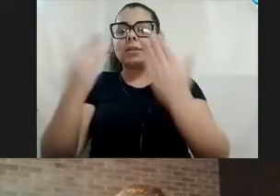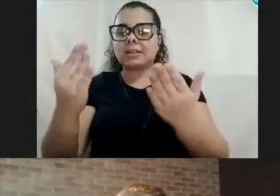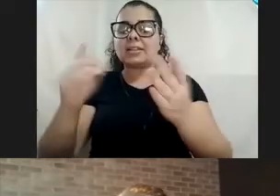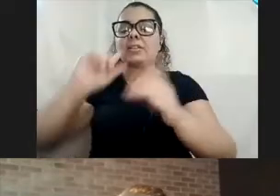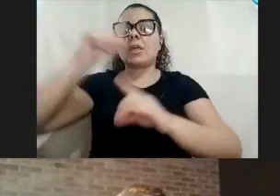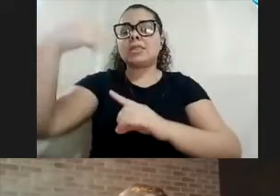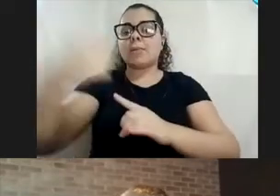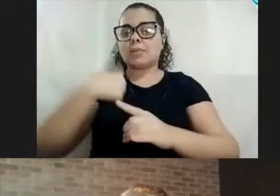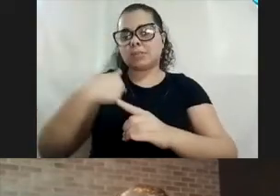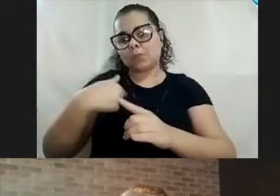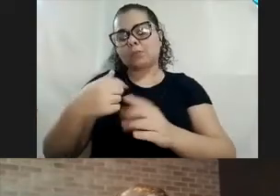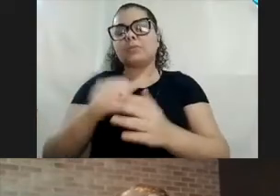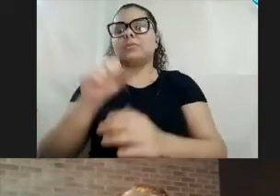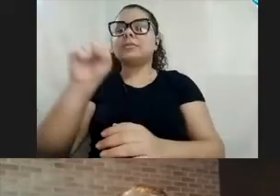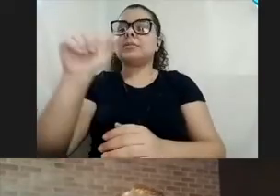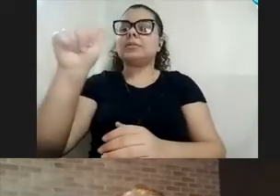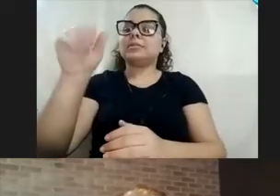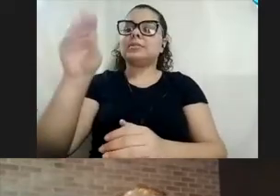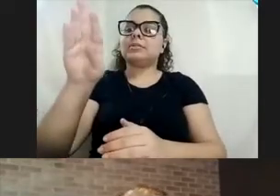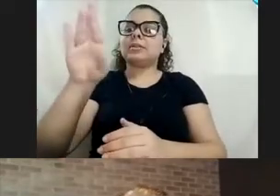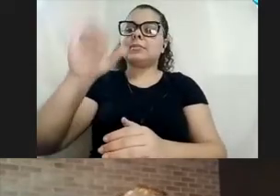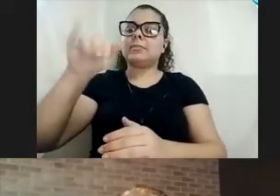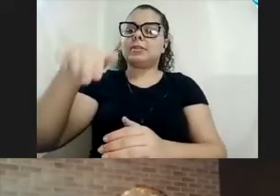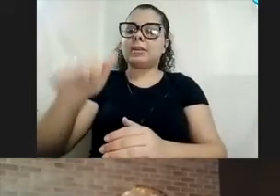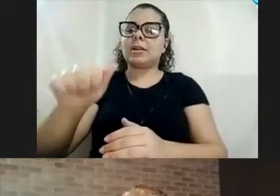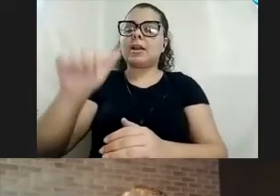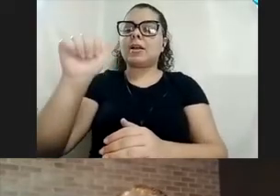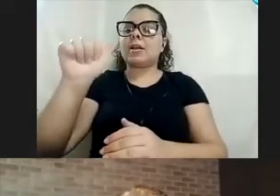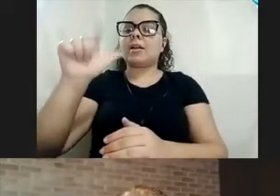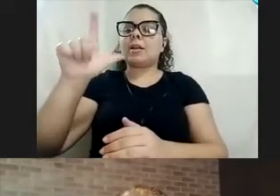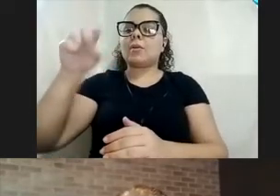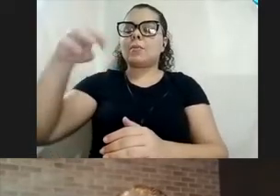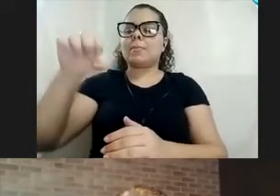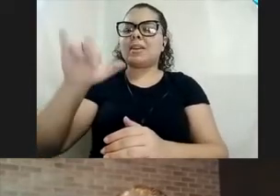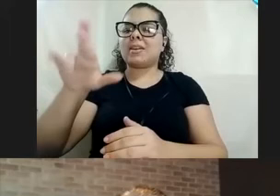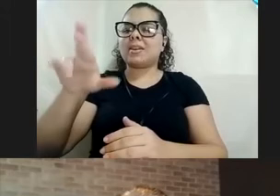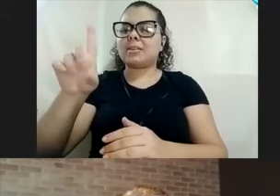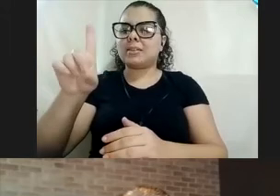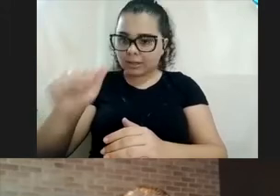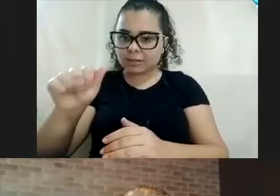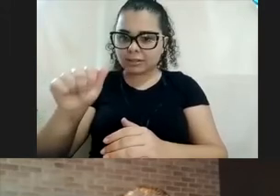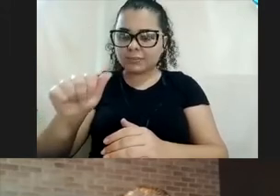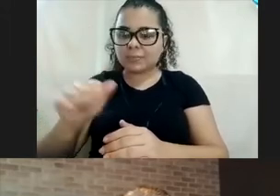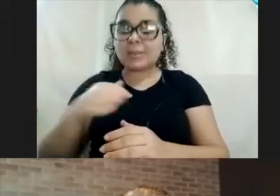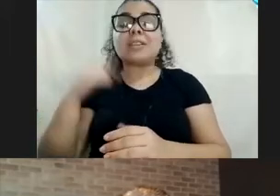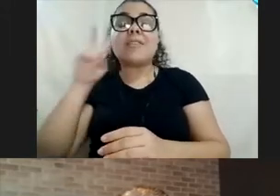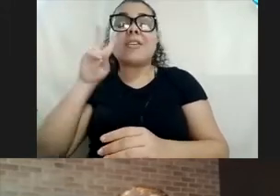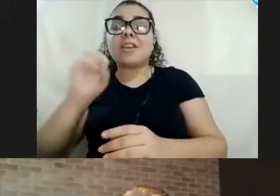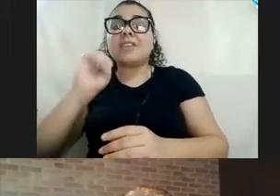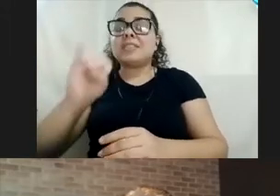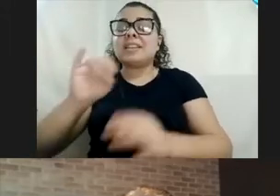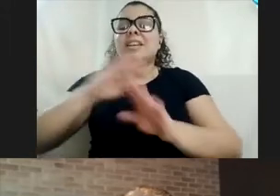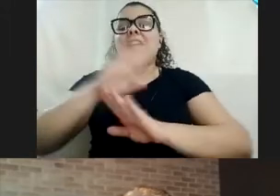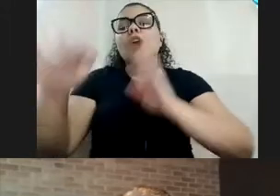cofundadoras do Movimento Dau. Sabrina. Sim, eu estava conferindo se está com tudo ligado, porque tem se liga o